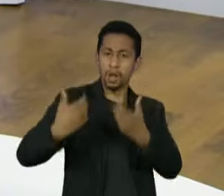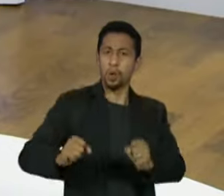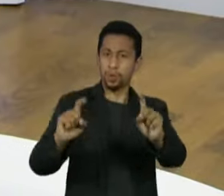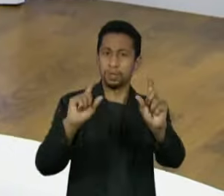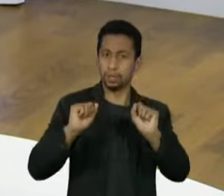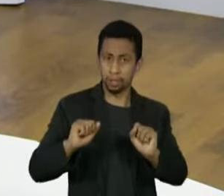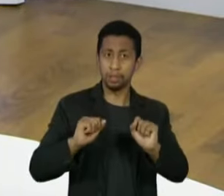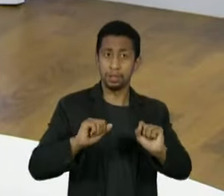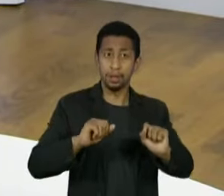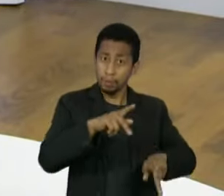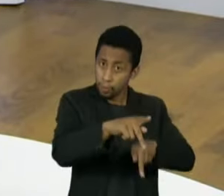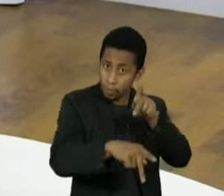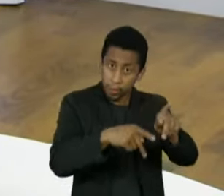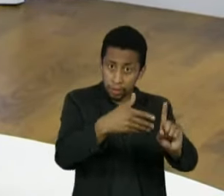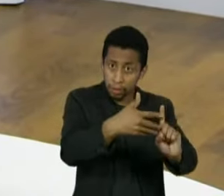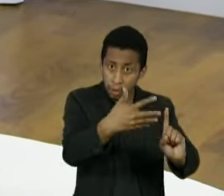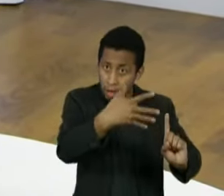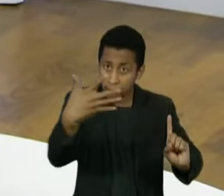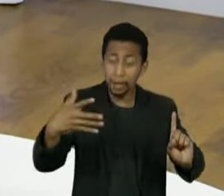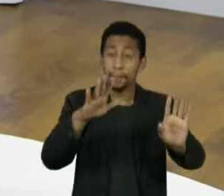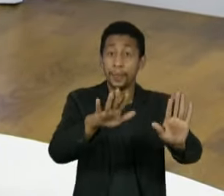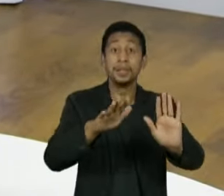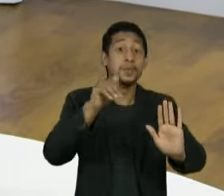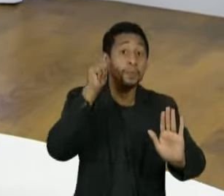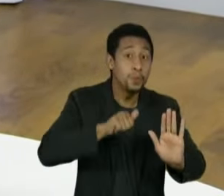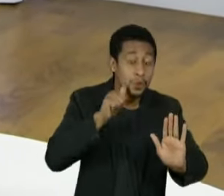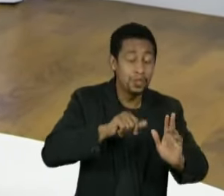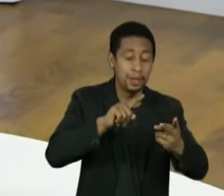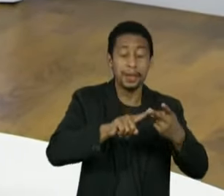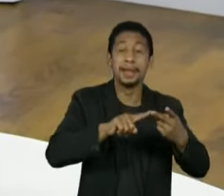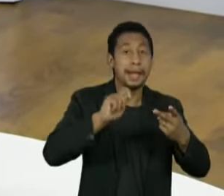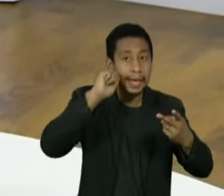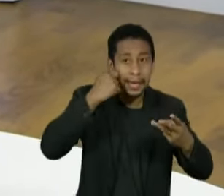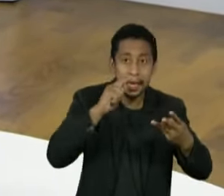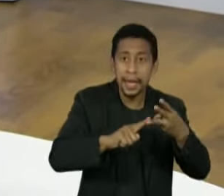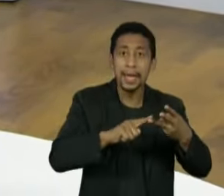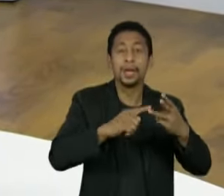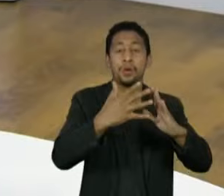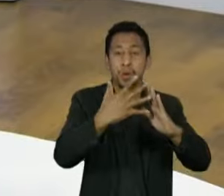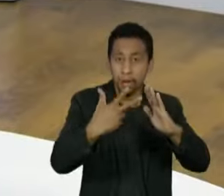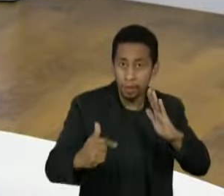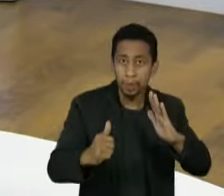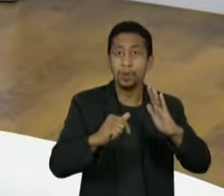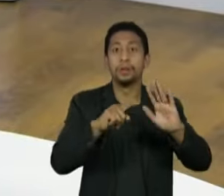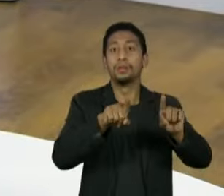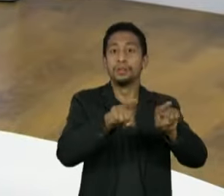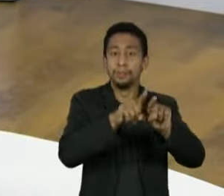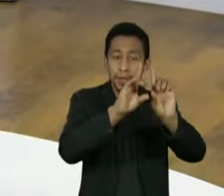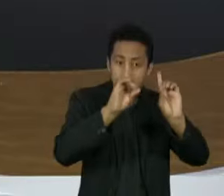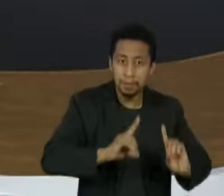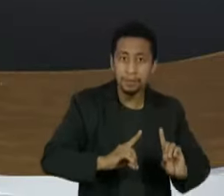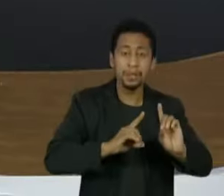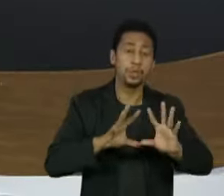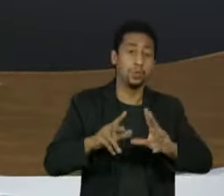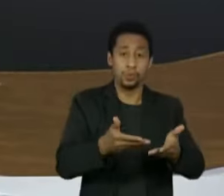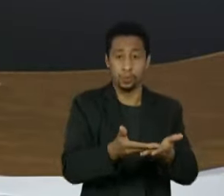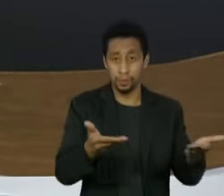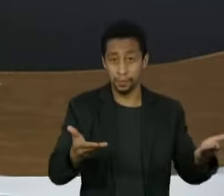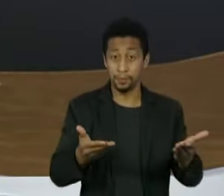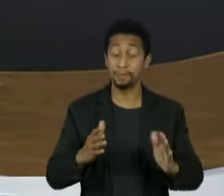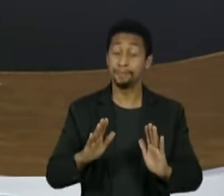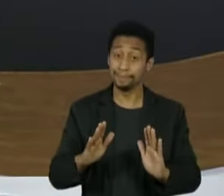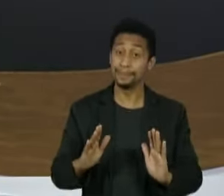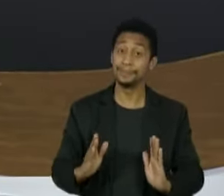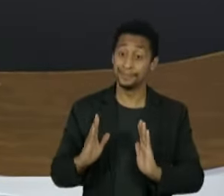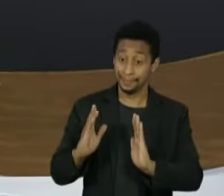só para a população LGBTQIA+, mas para as mulheres, negros, índios, quilombolas, pessoas com deficiência. Com isso, então, a